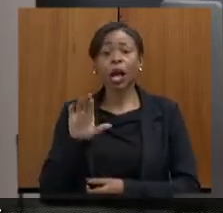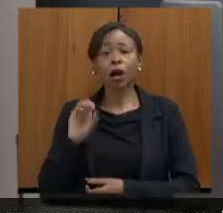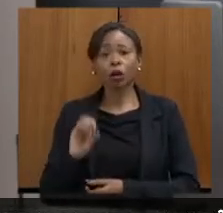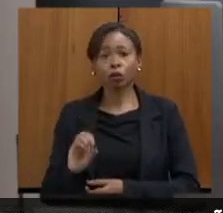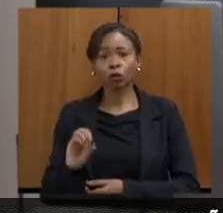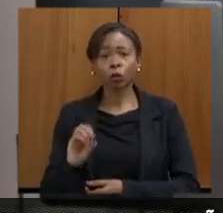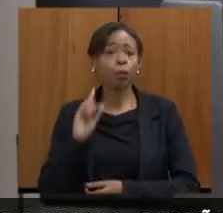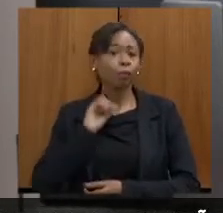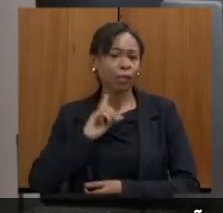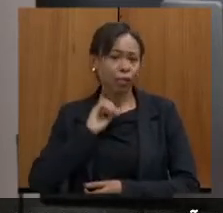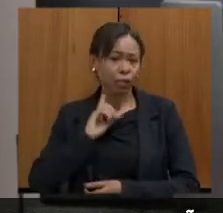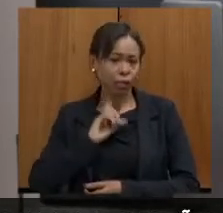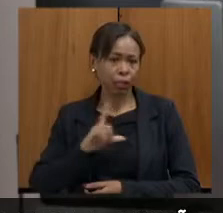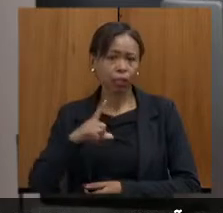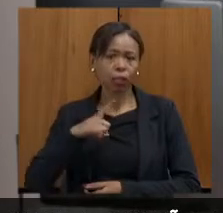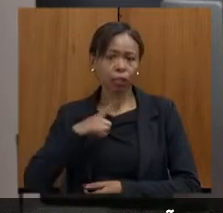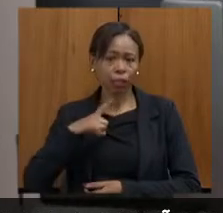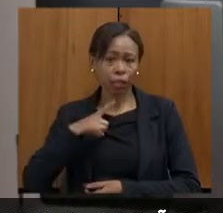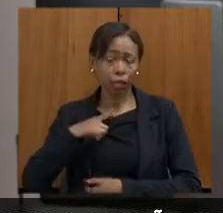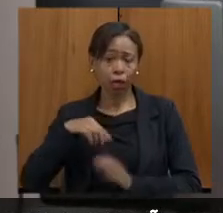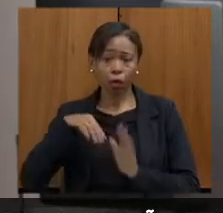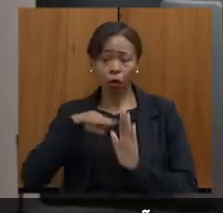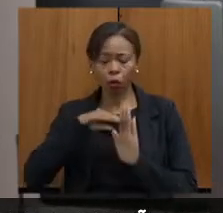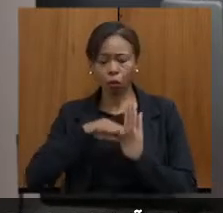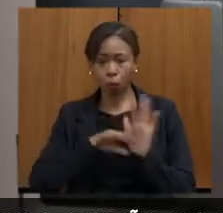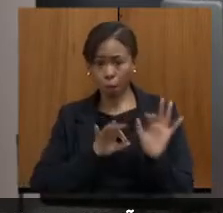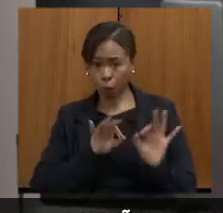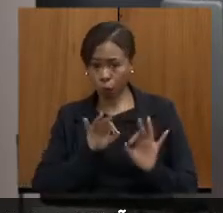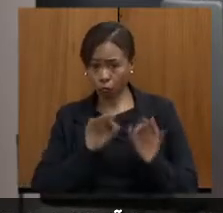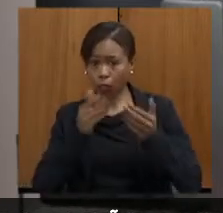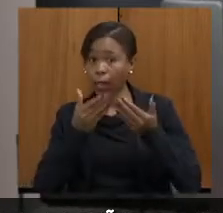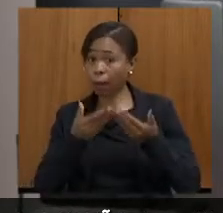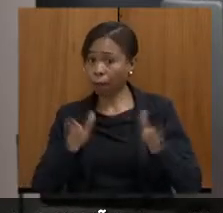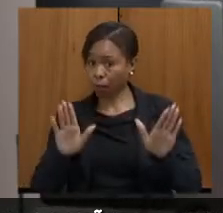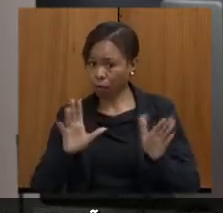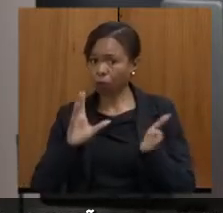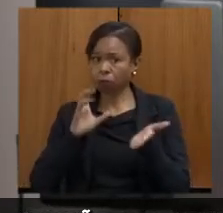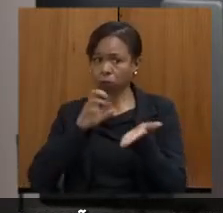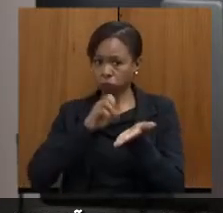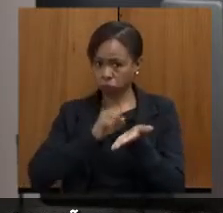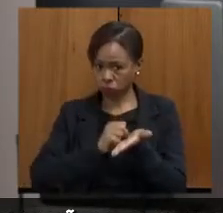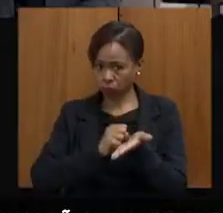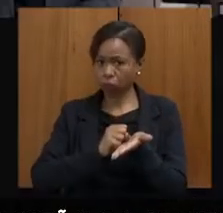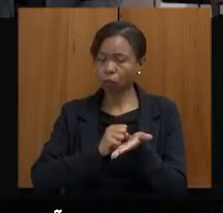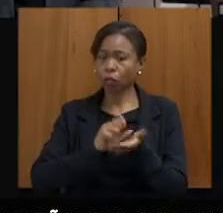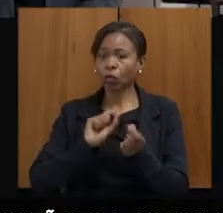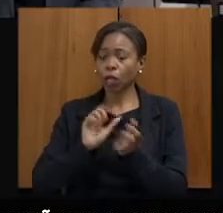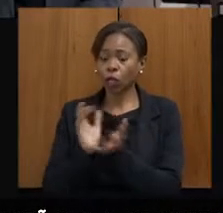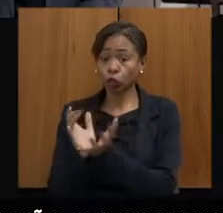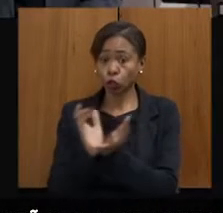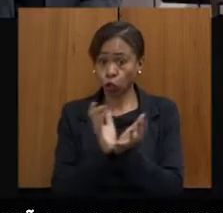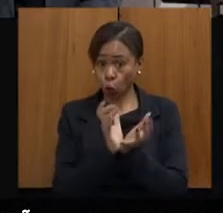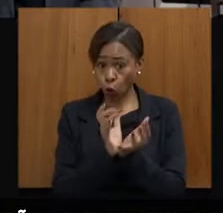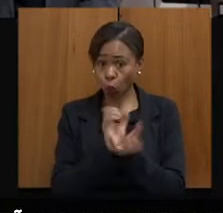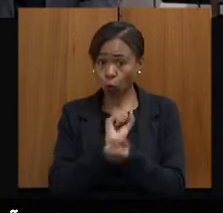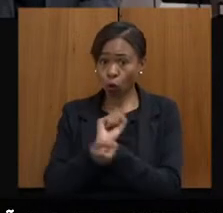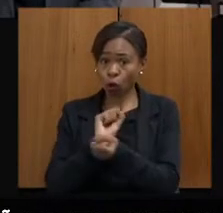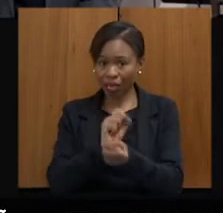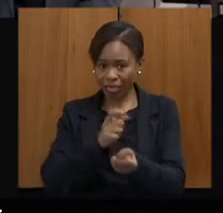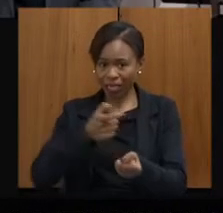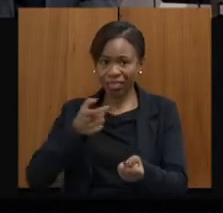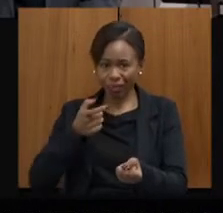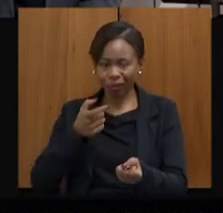lançamos o projeto e já está aberto o cadastramento das comunidades quilombolas no contexto urbano de Minas